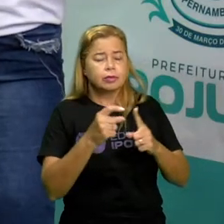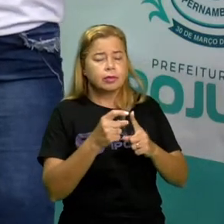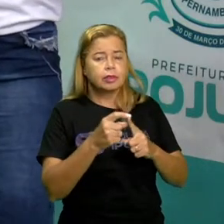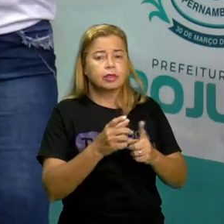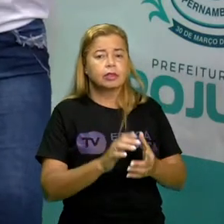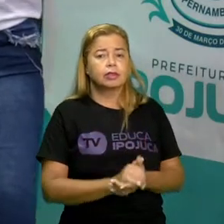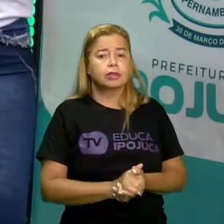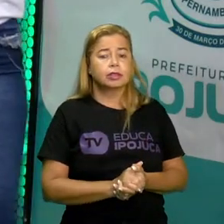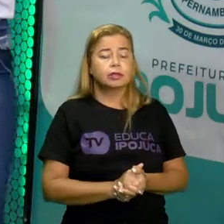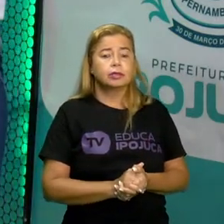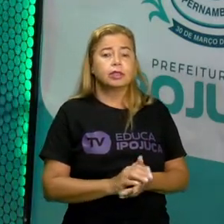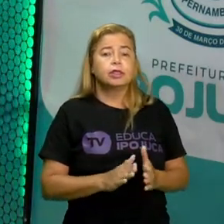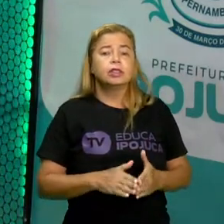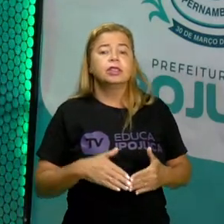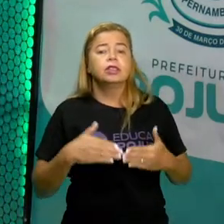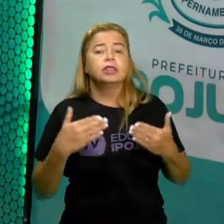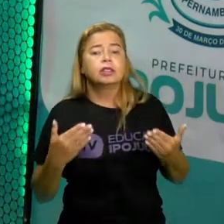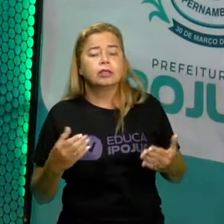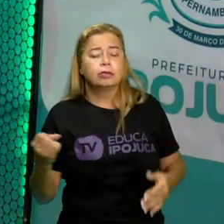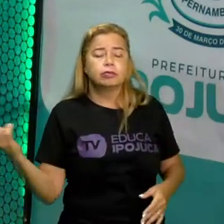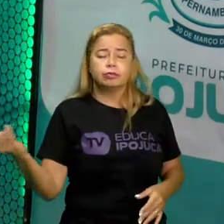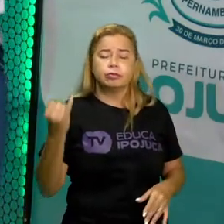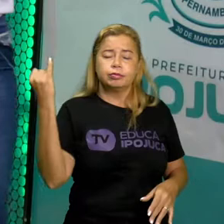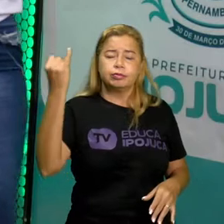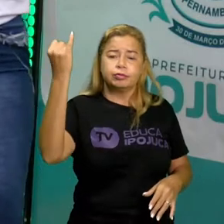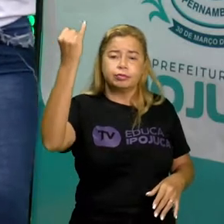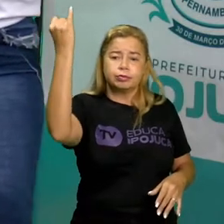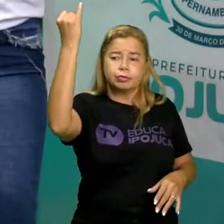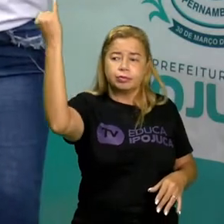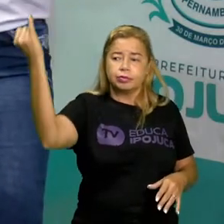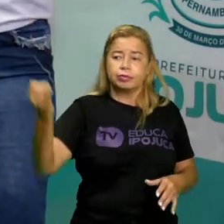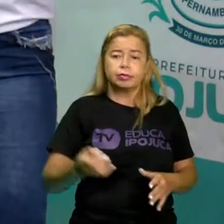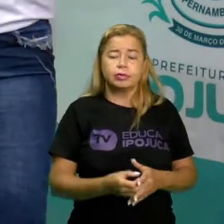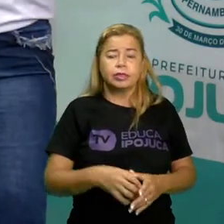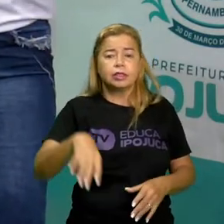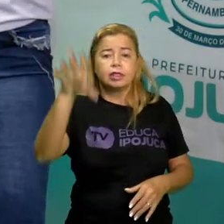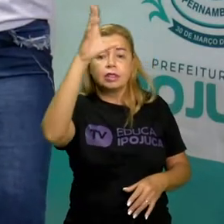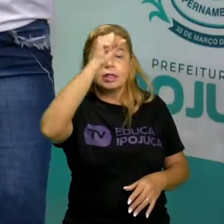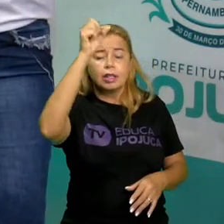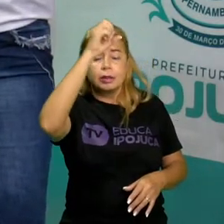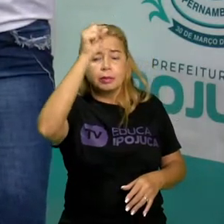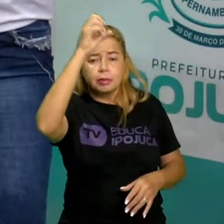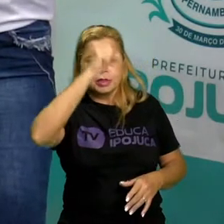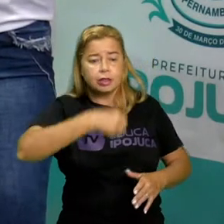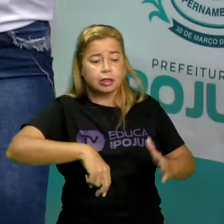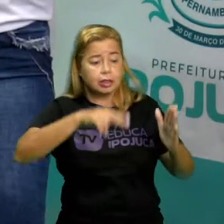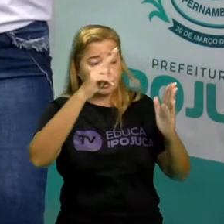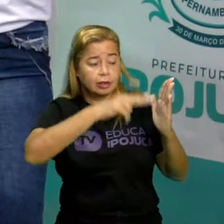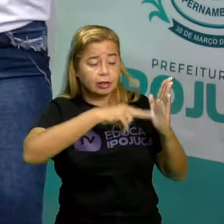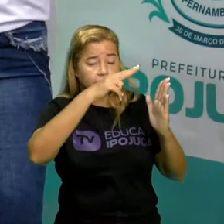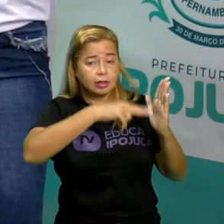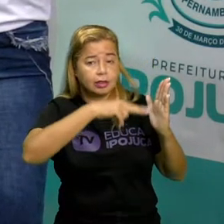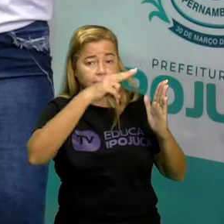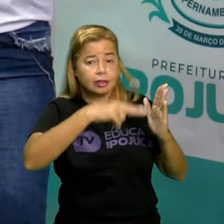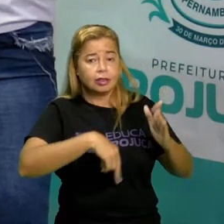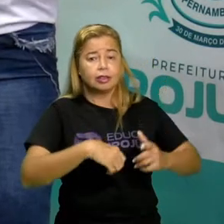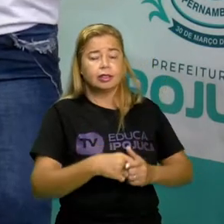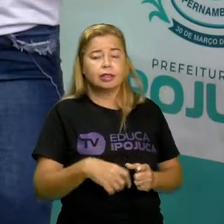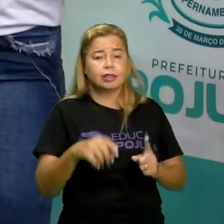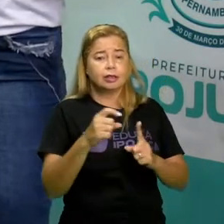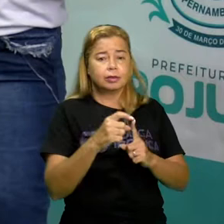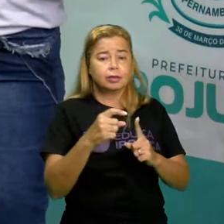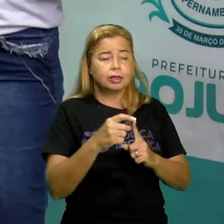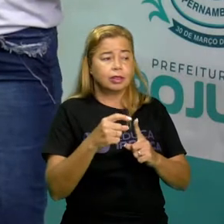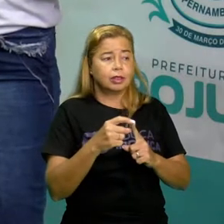por isso, criança é muito importante a gente aprender a ler as palavrinhas é muito